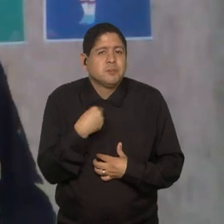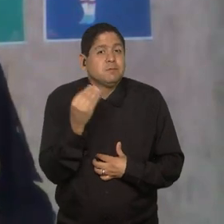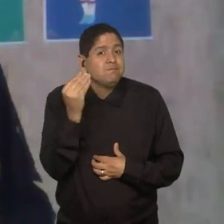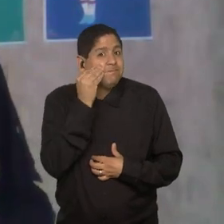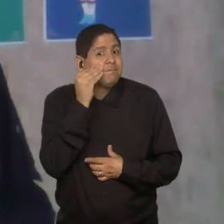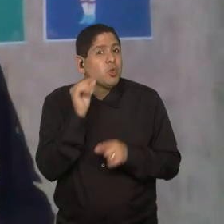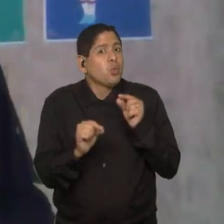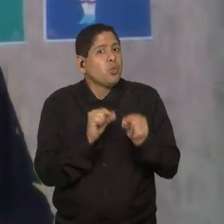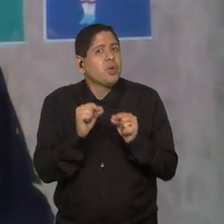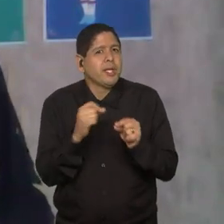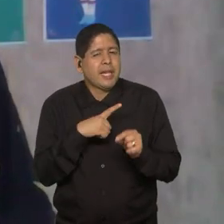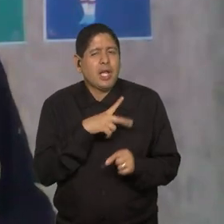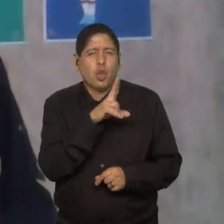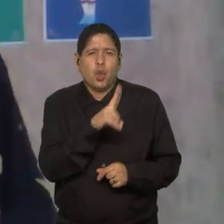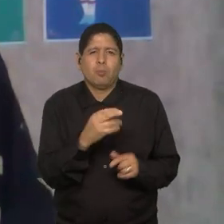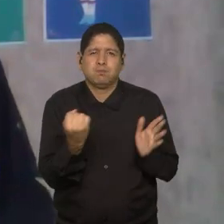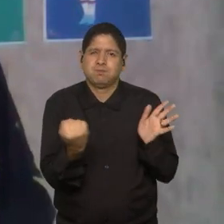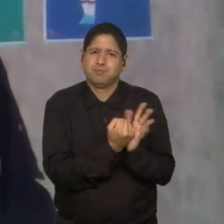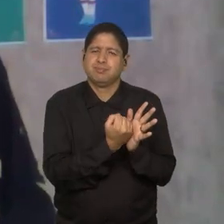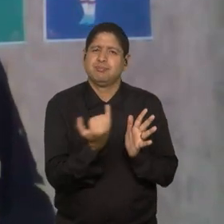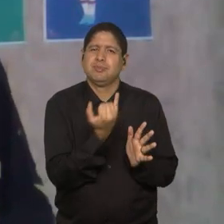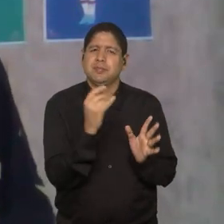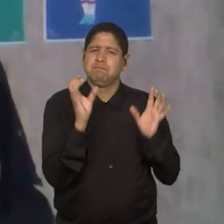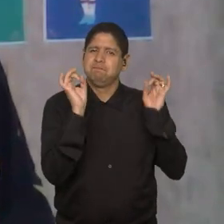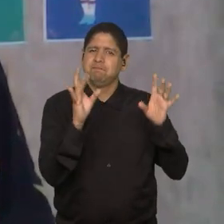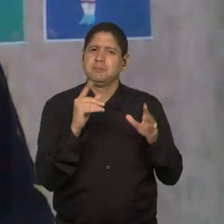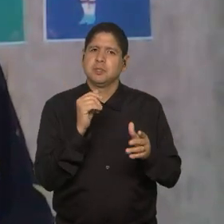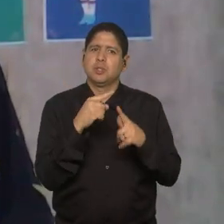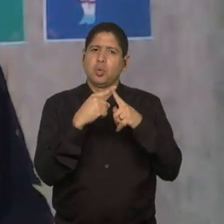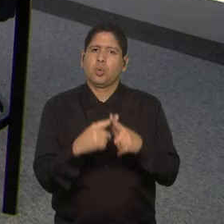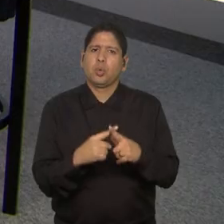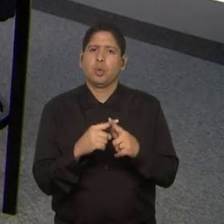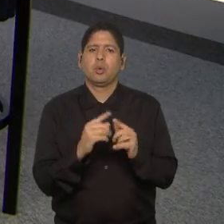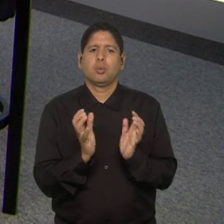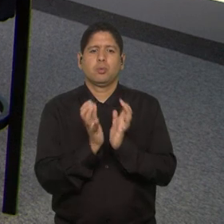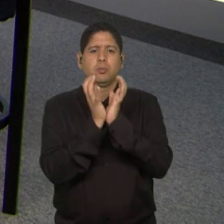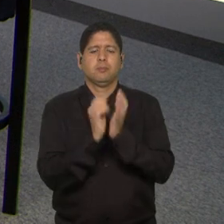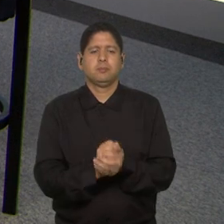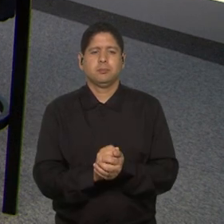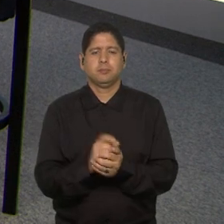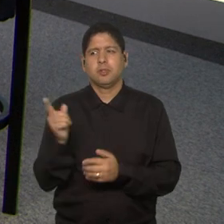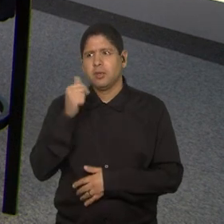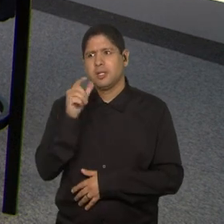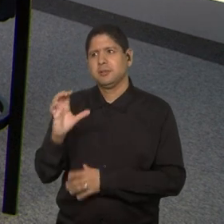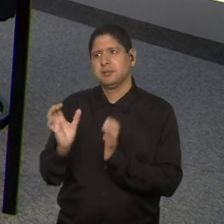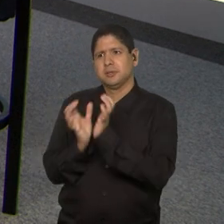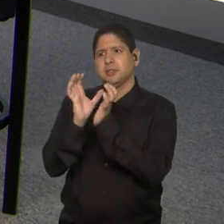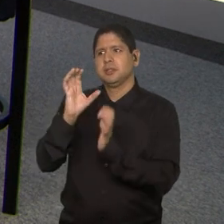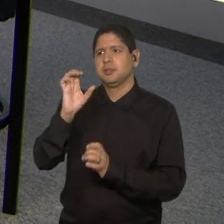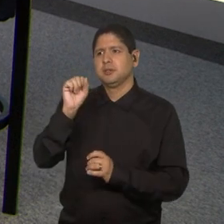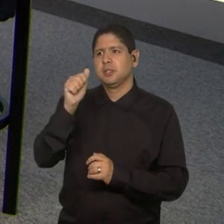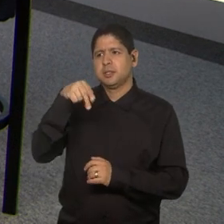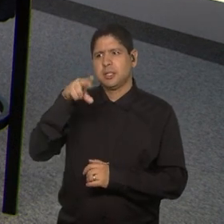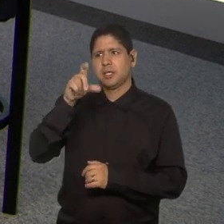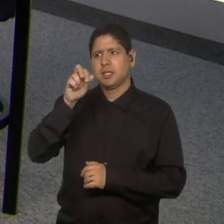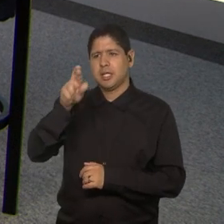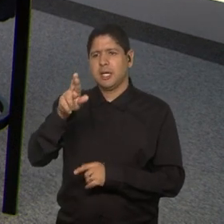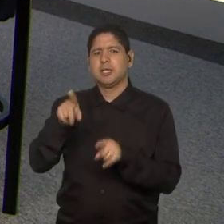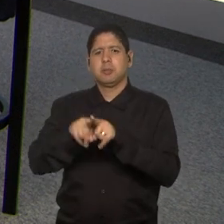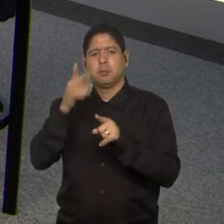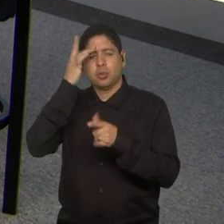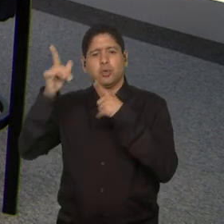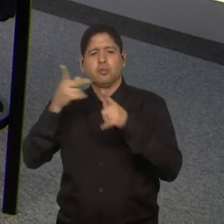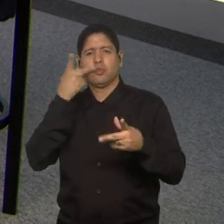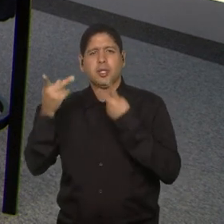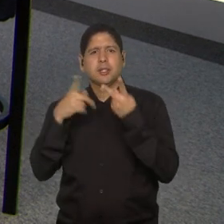vai ser um nome forte aí de destaque dessa Copa do Mundo. Você não é a única a falar da Sanker, não, viu, Maíra? Outras pessoas